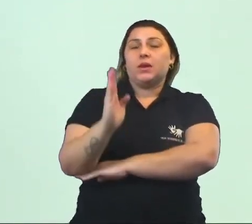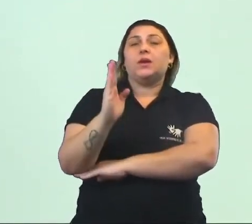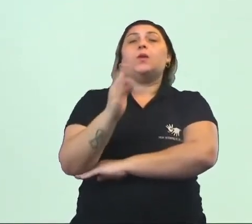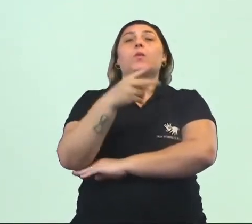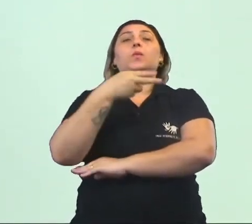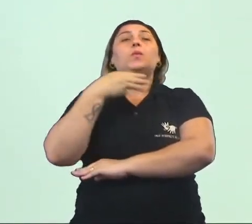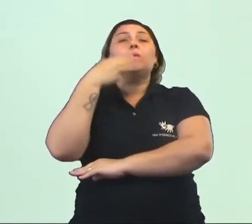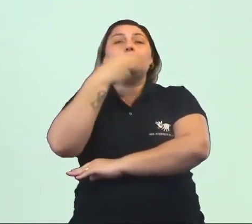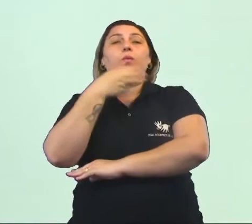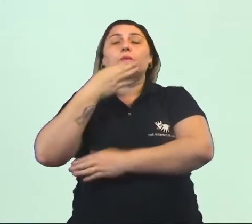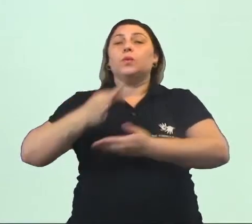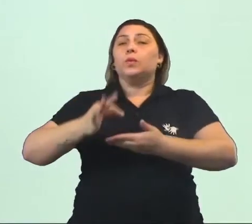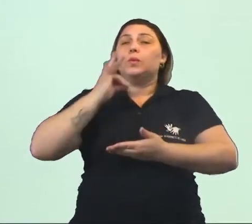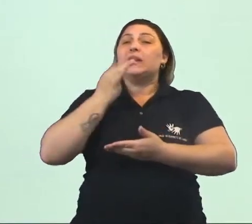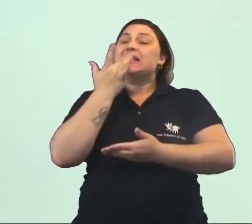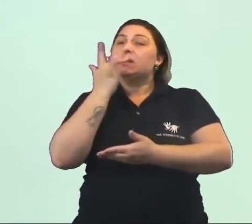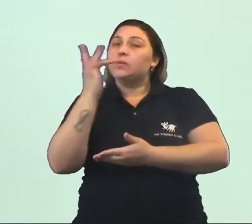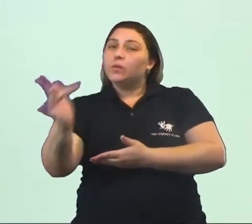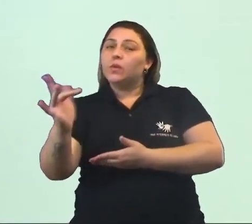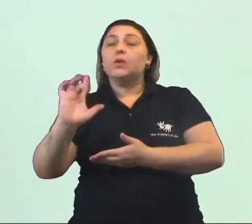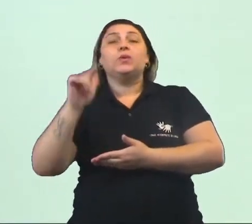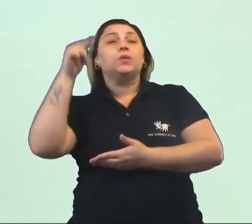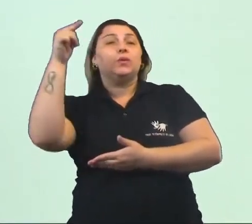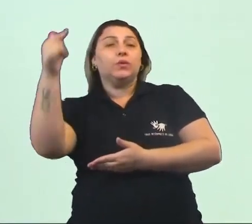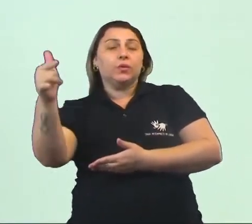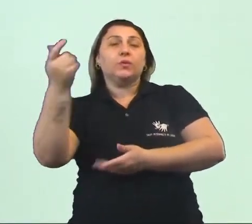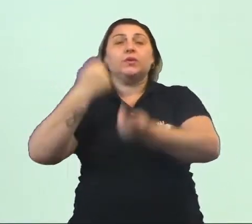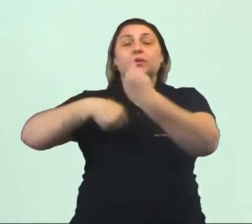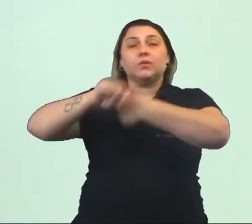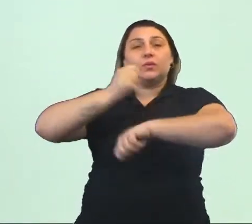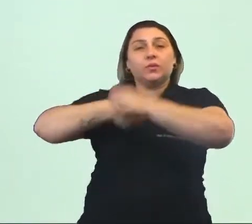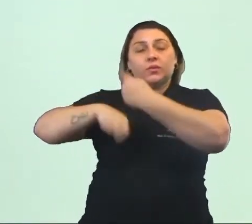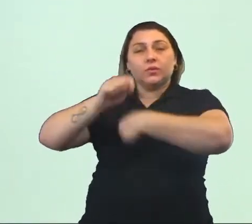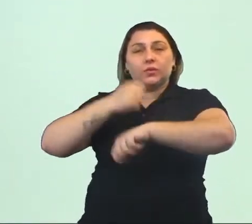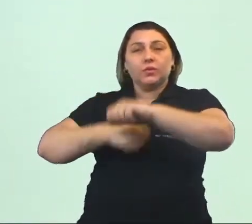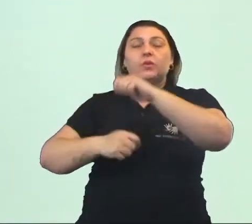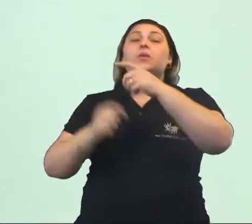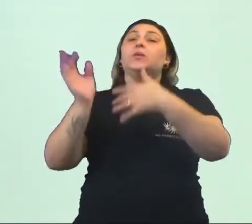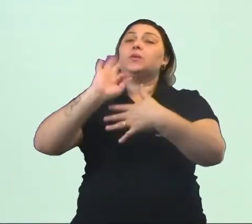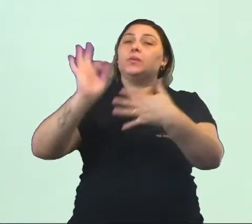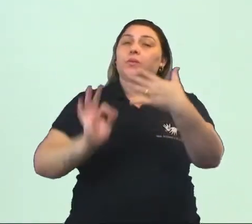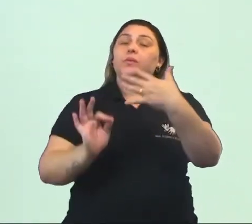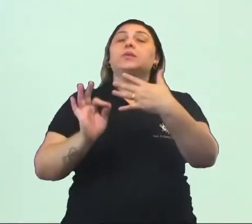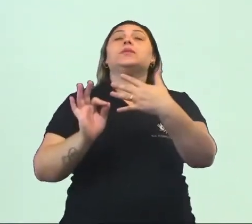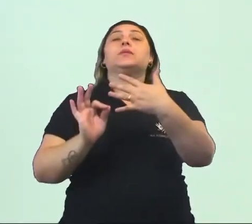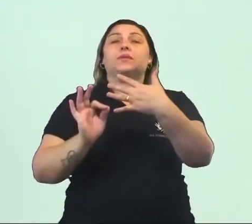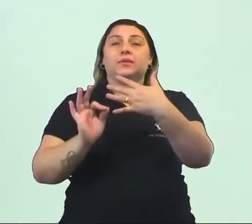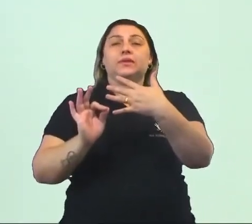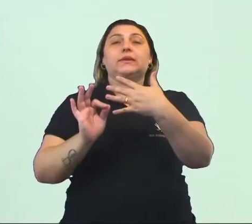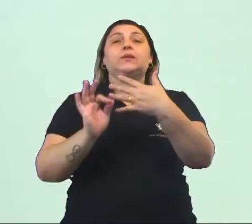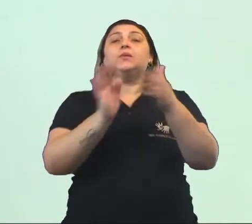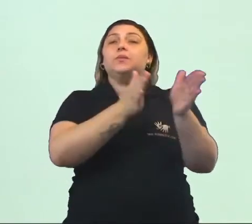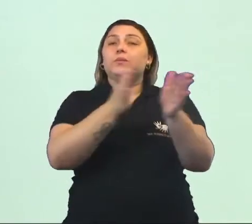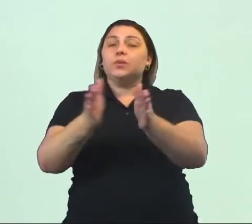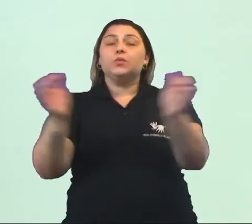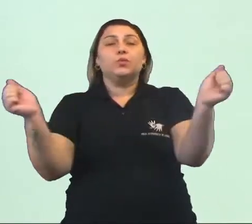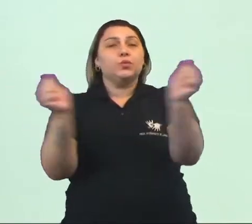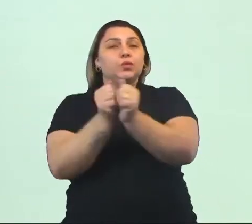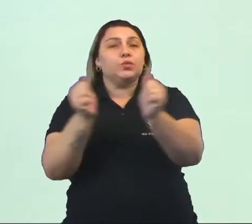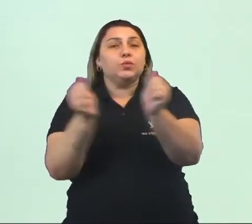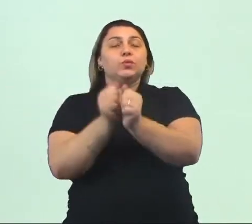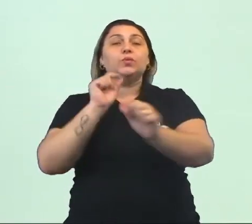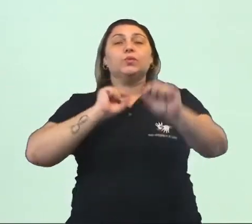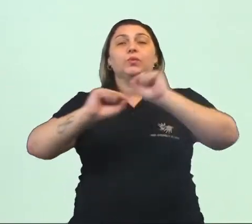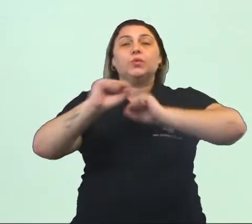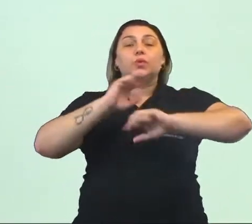açúcar, o café, o ouro e outros fatores econômicos secundários que estavam juntamente